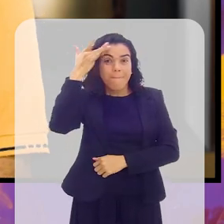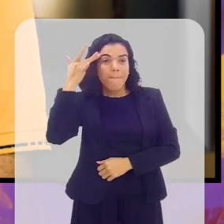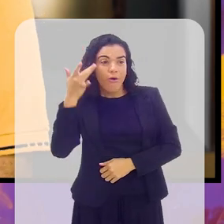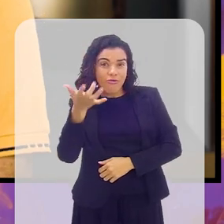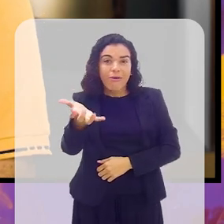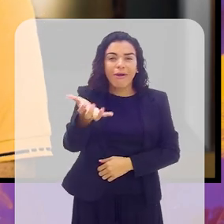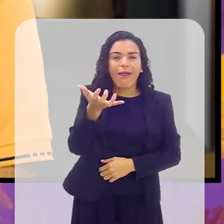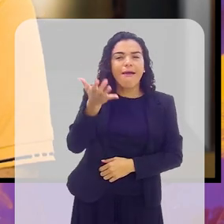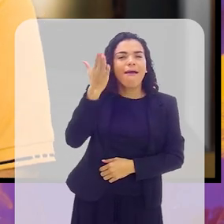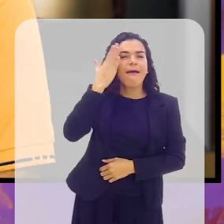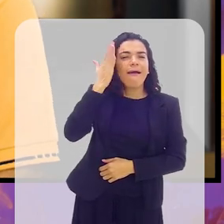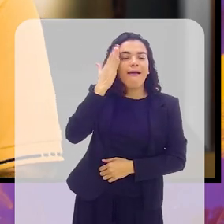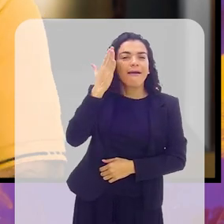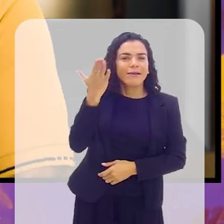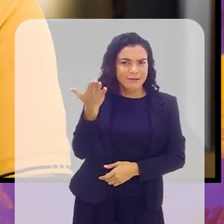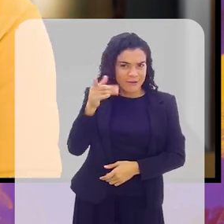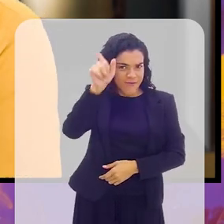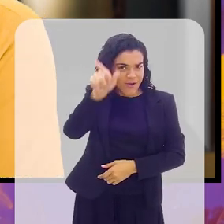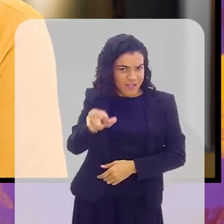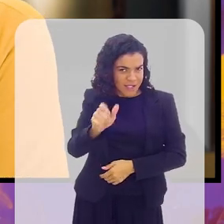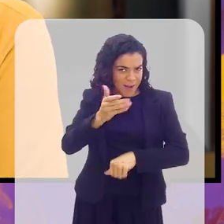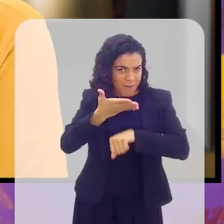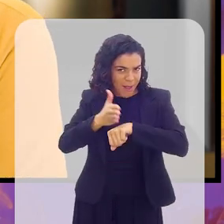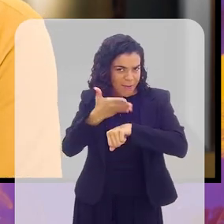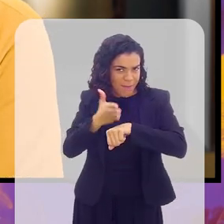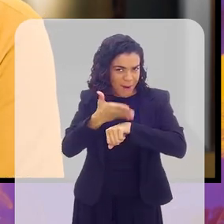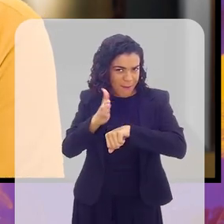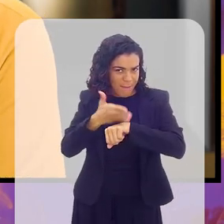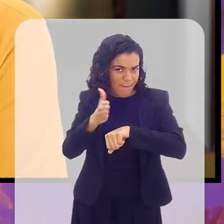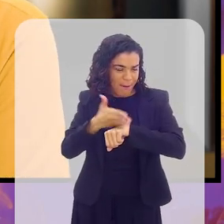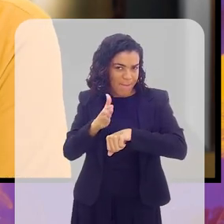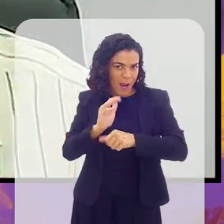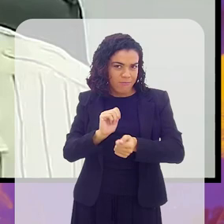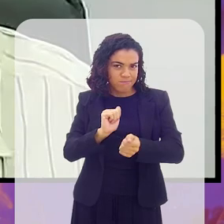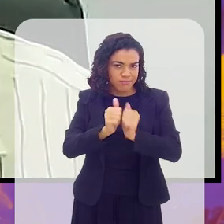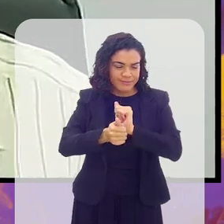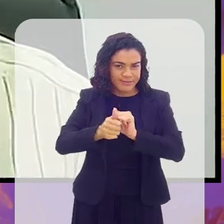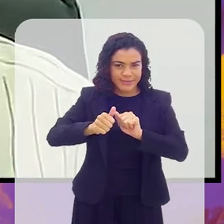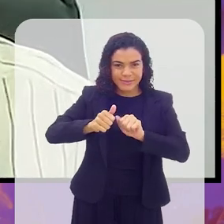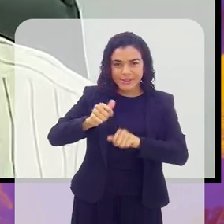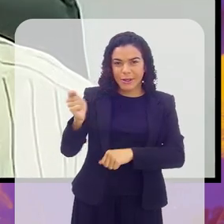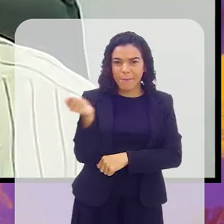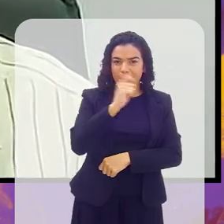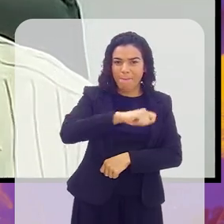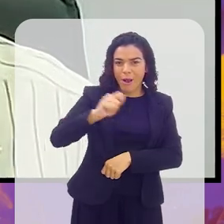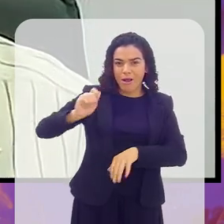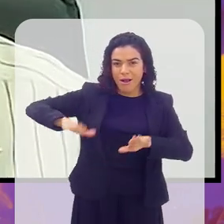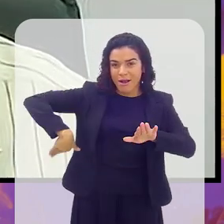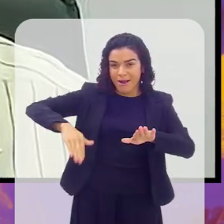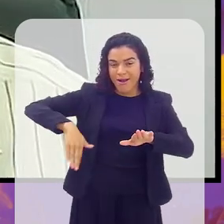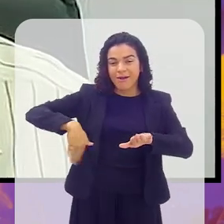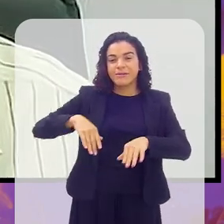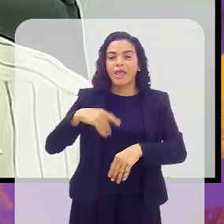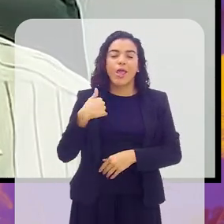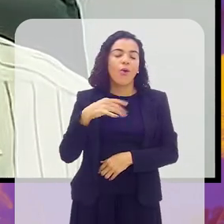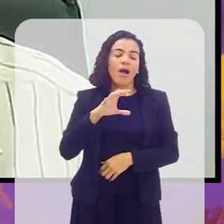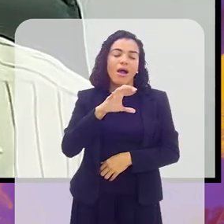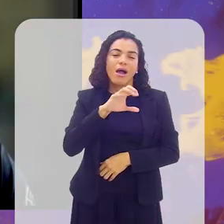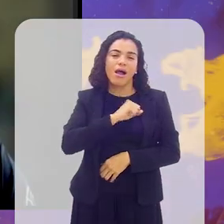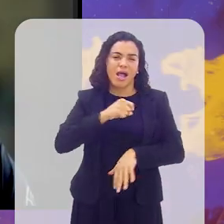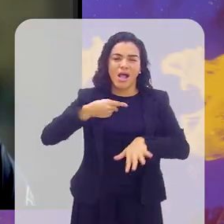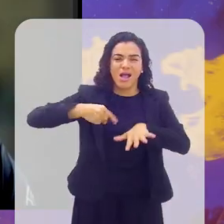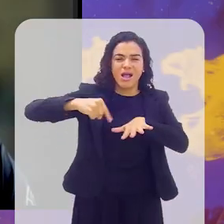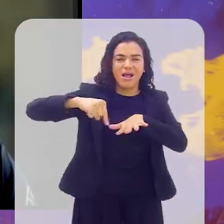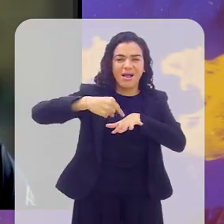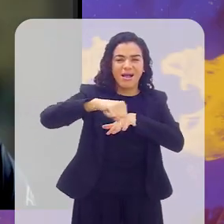quer saber. O amigo é adepto do esporte? É praticante? Eu sou um aficionado dos esportes.